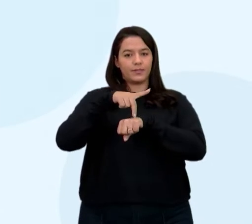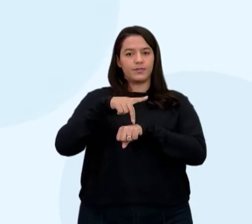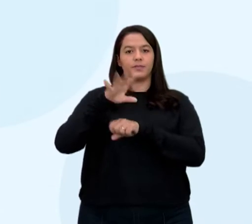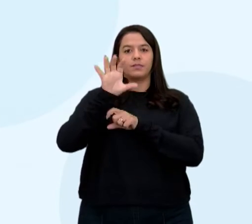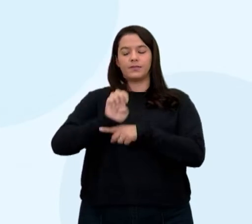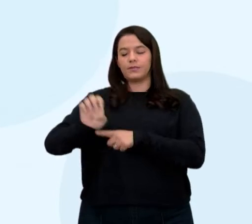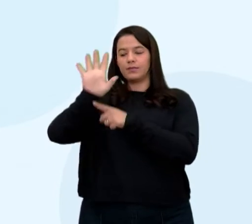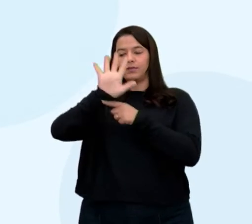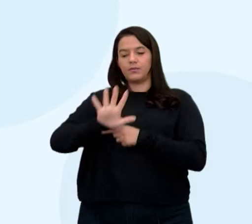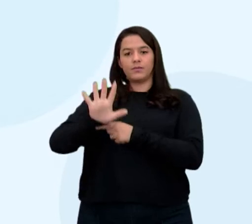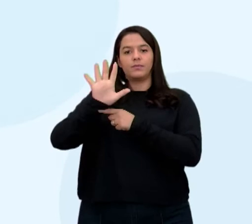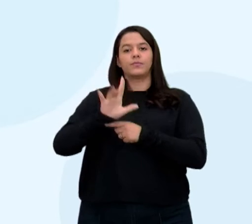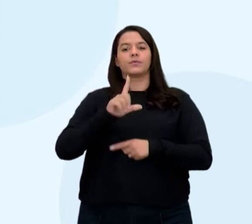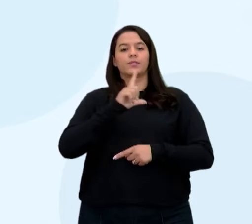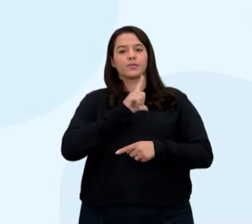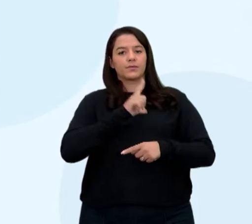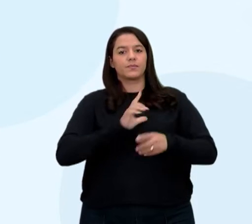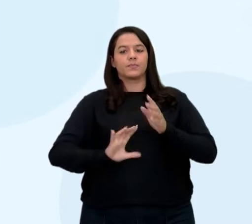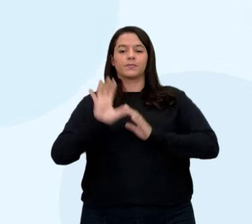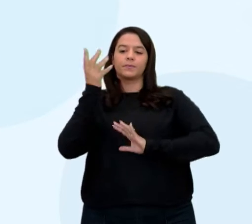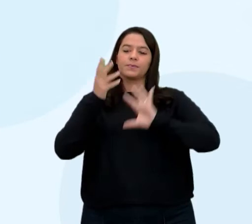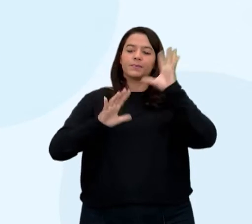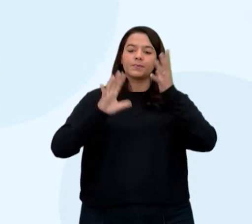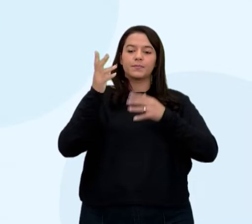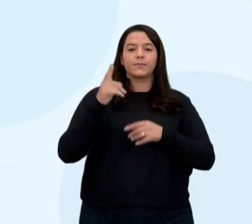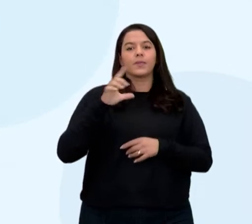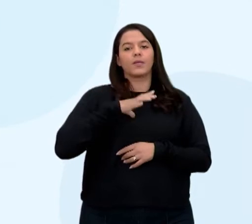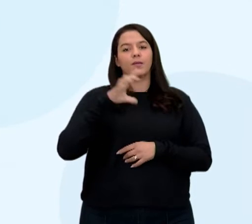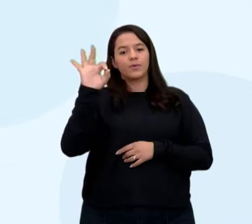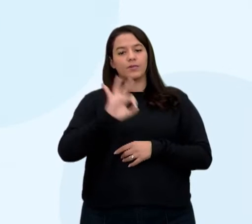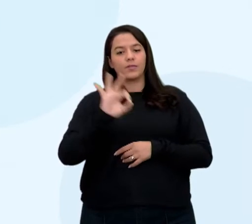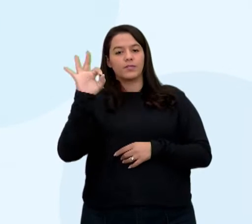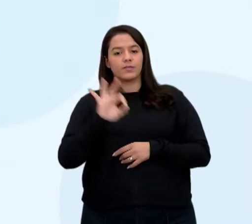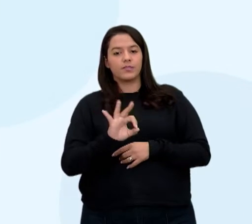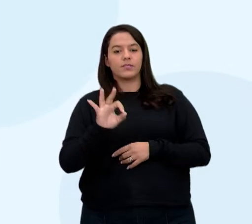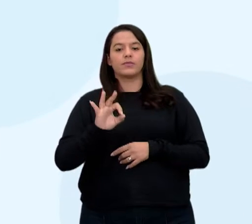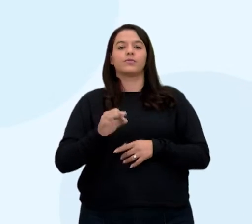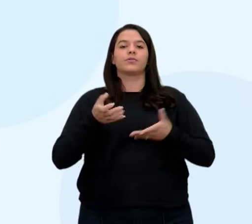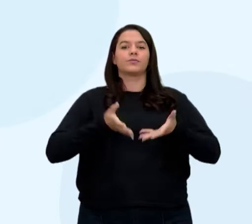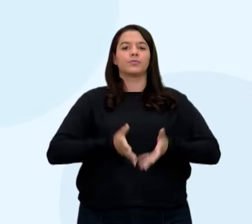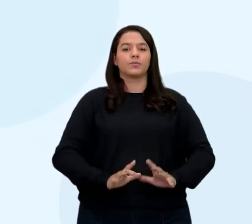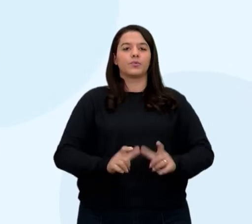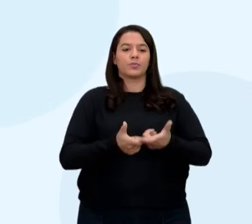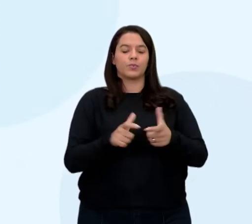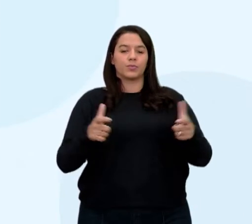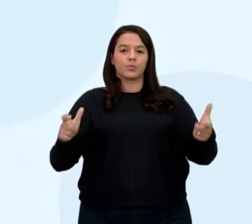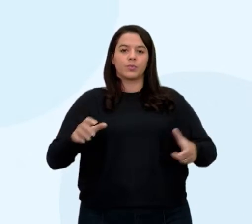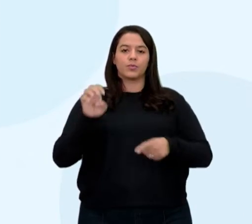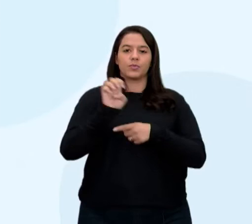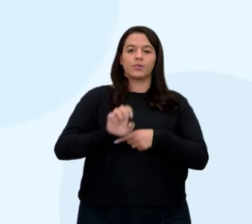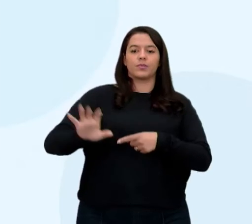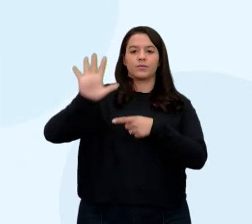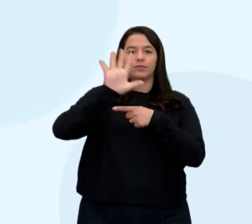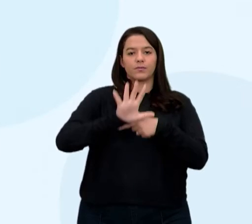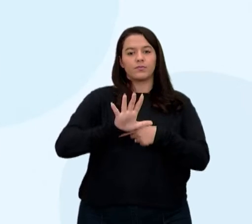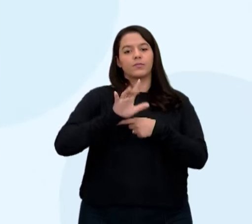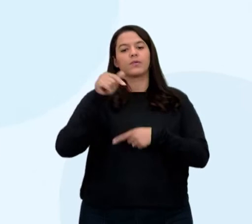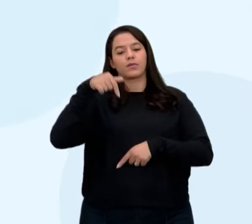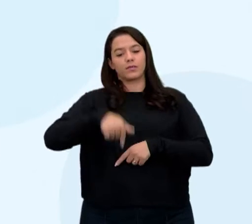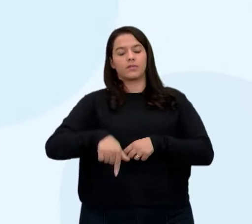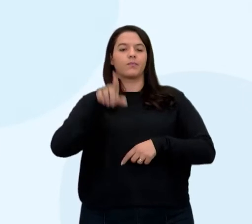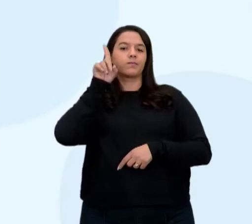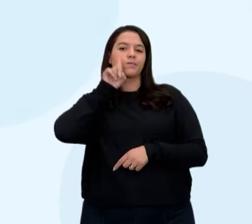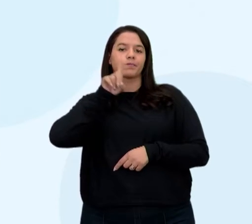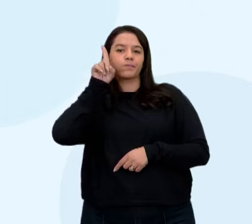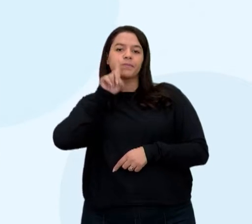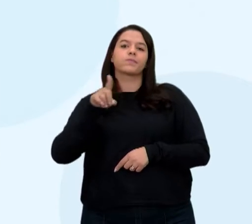valores bem baixos. Cada vez mais a taxa de natalidade diminui aí no continente europeu, nos Estados Unidos,